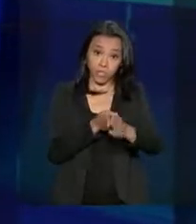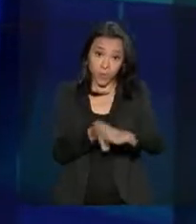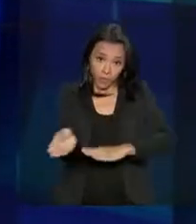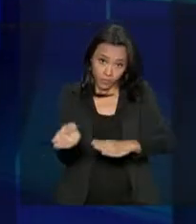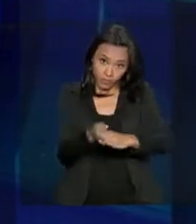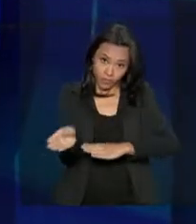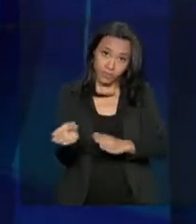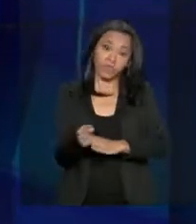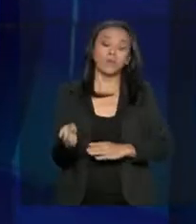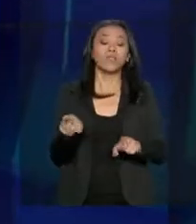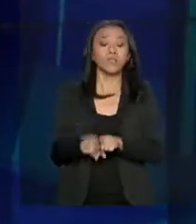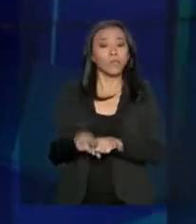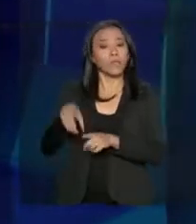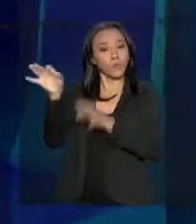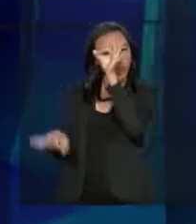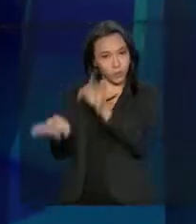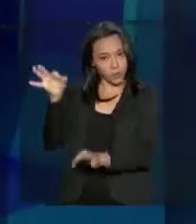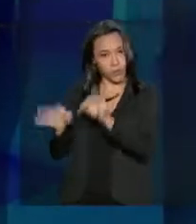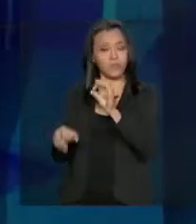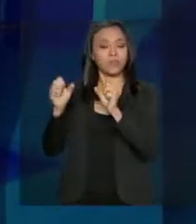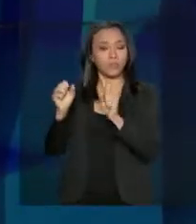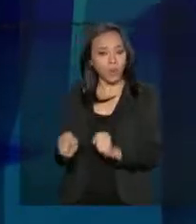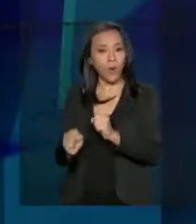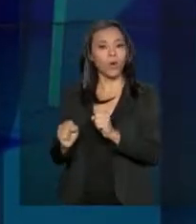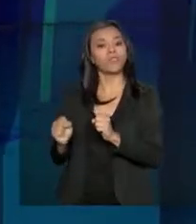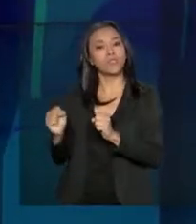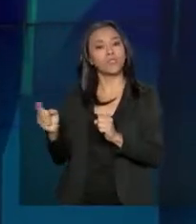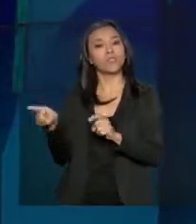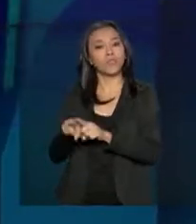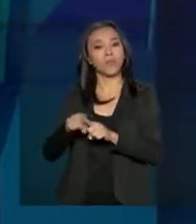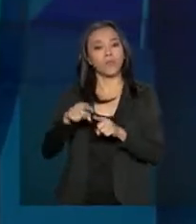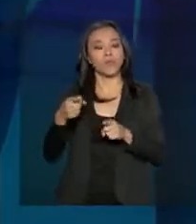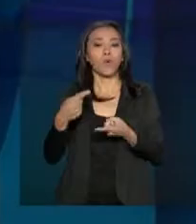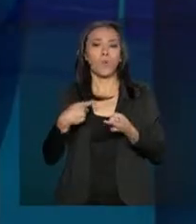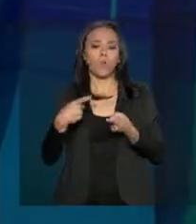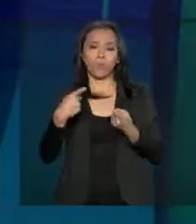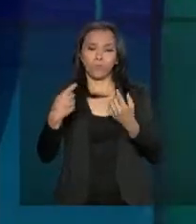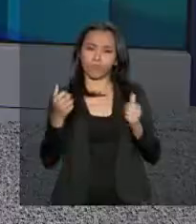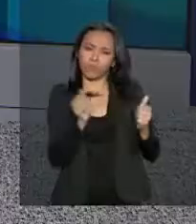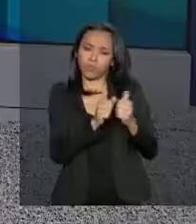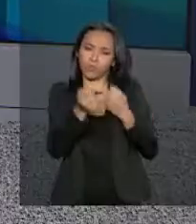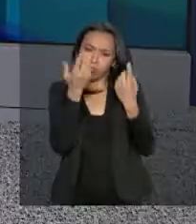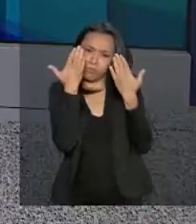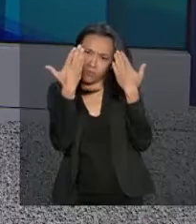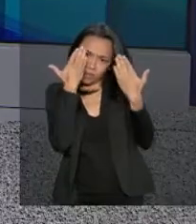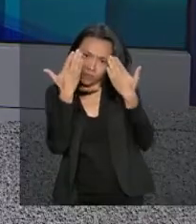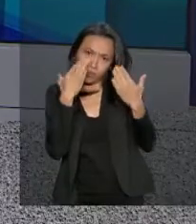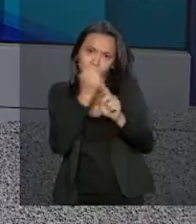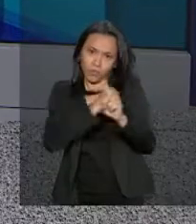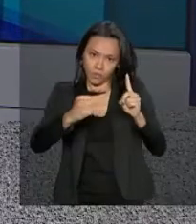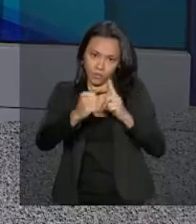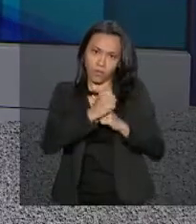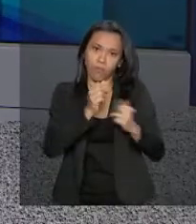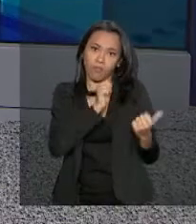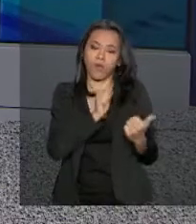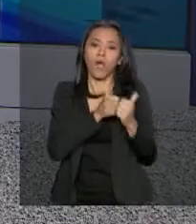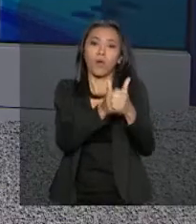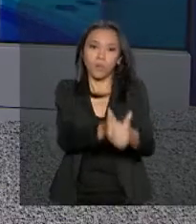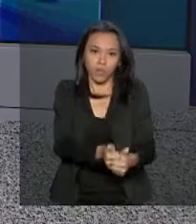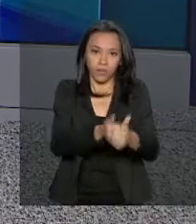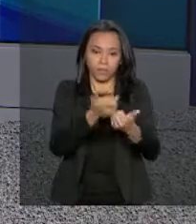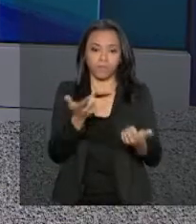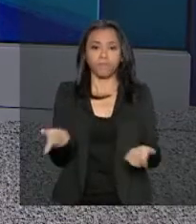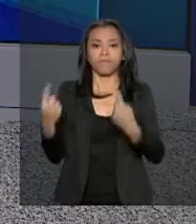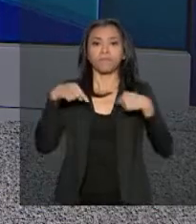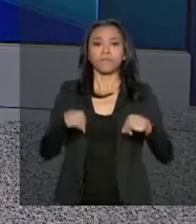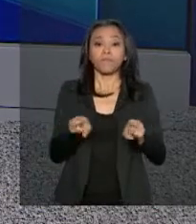prevê ainda que o juiz pode determinar acompanhamento psicossocial do criminoso. E mais cedo, o presidente Michel Temer assinou a